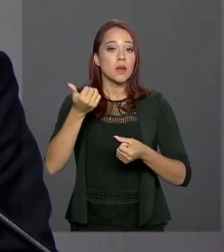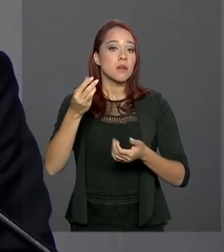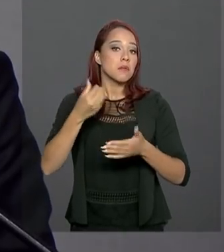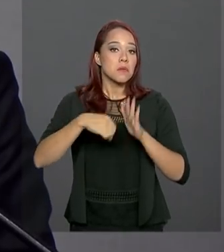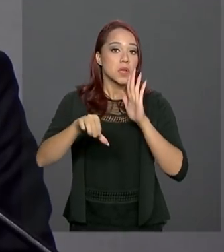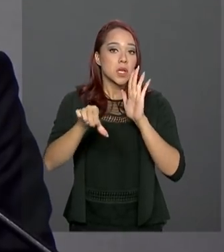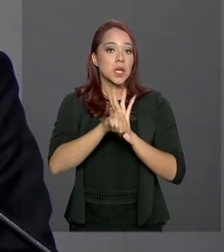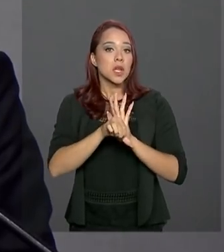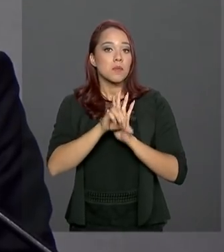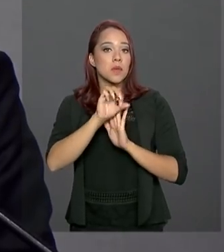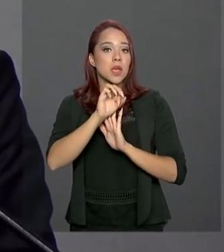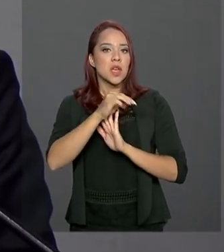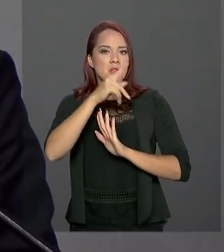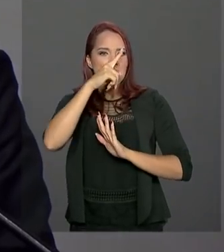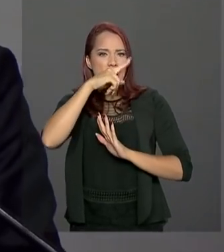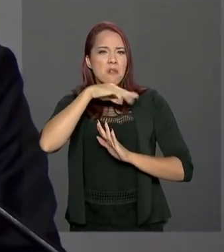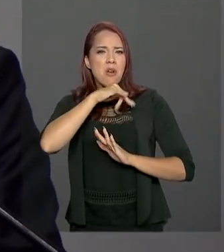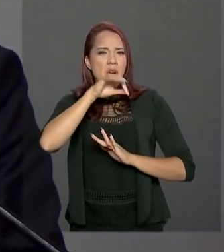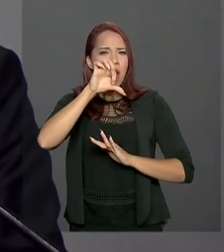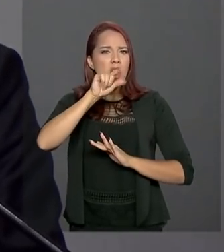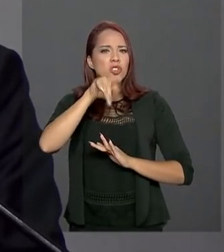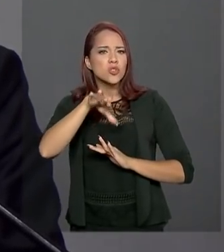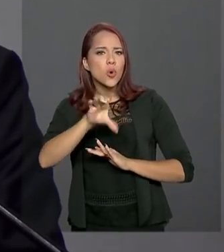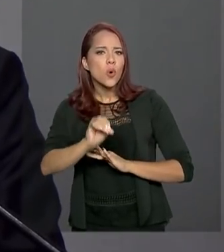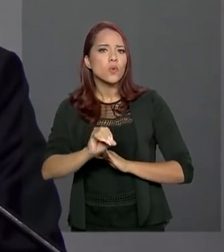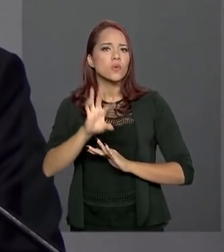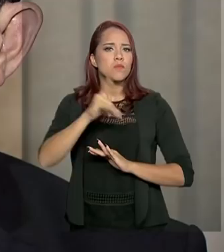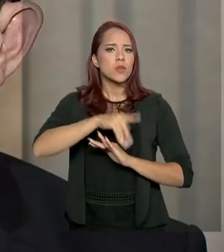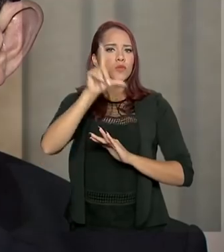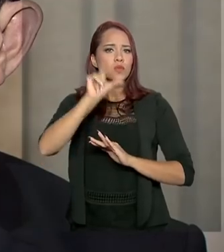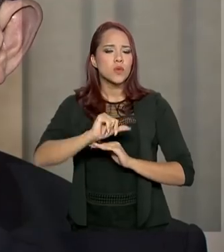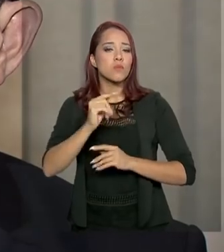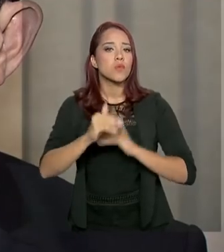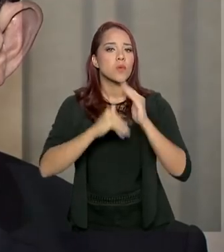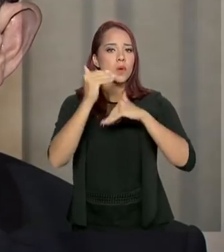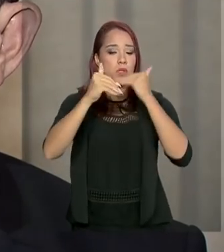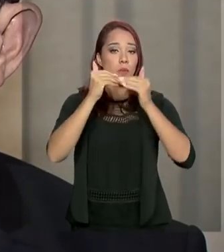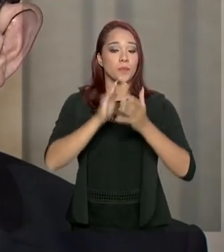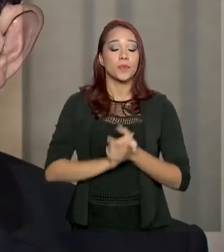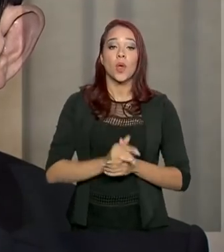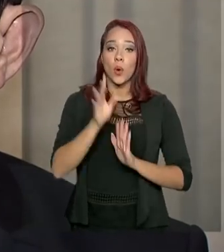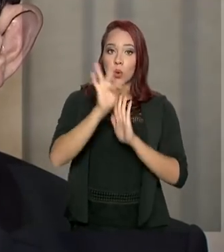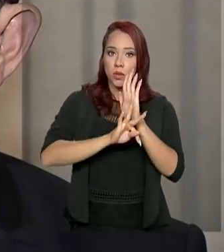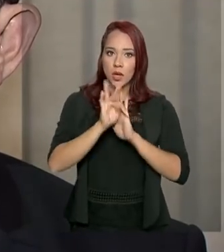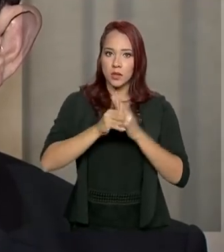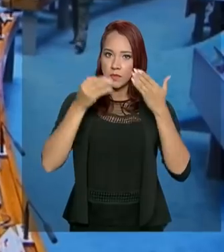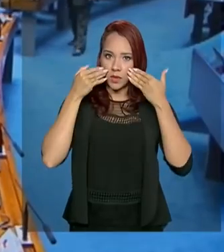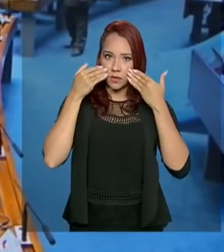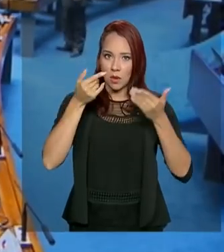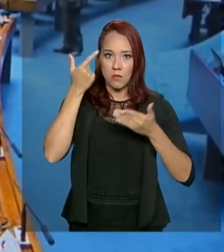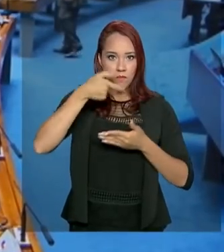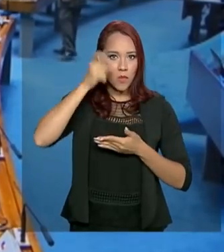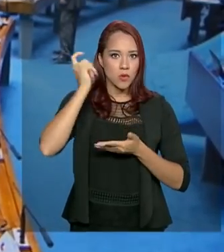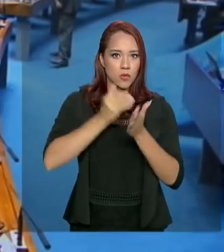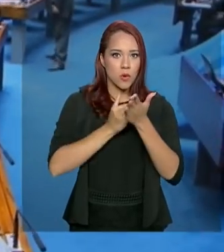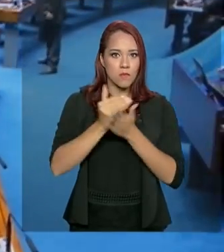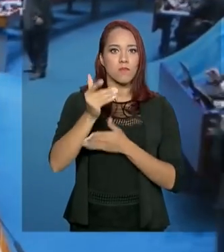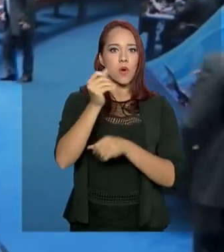hediondos, aumentando as penas e dificultando a progressão de regime. O texto foi apresentado por Moro no começo do ano